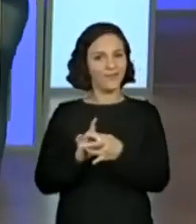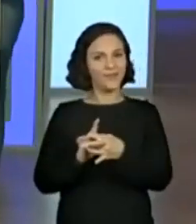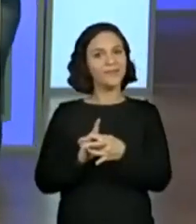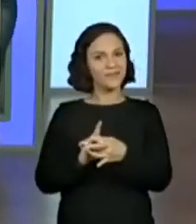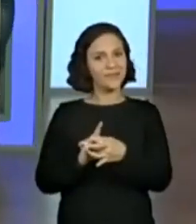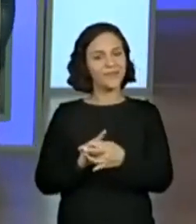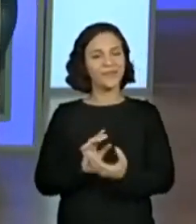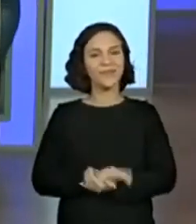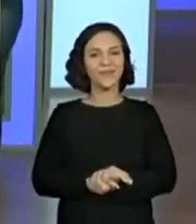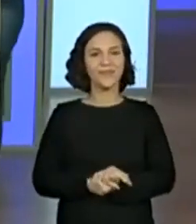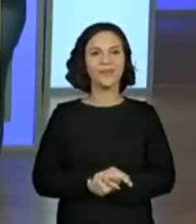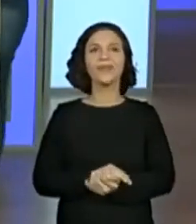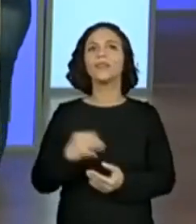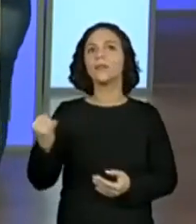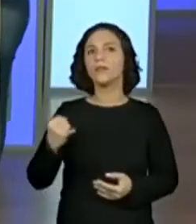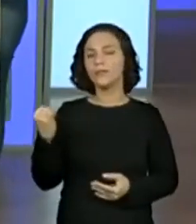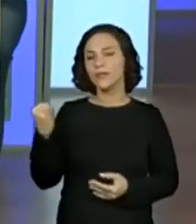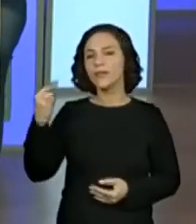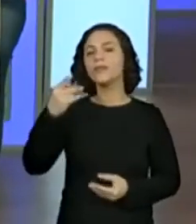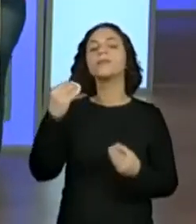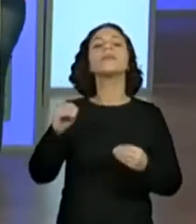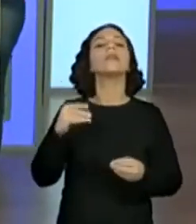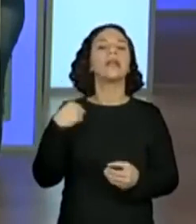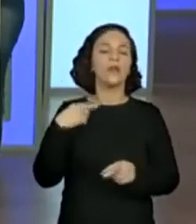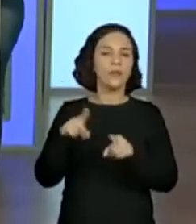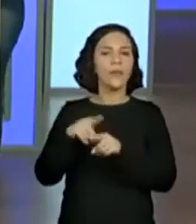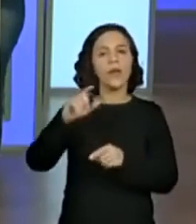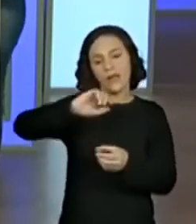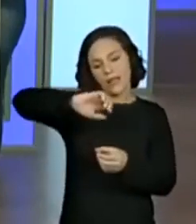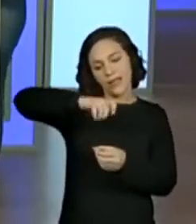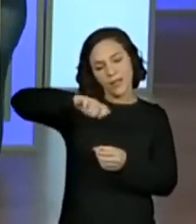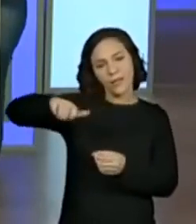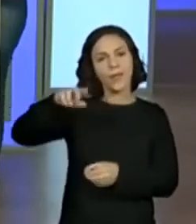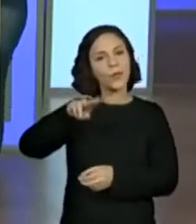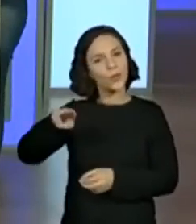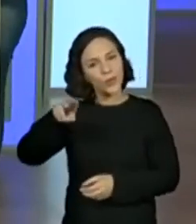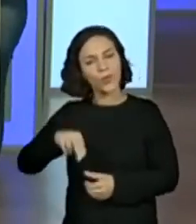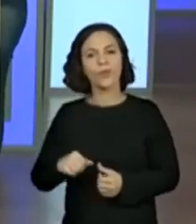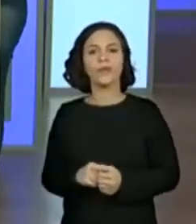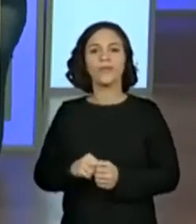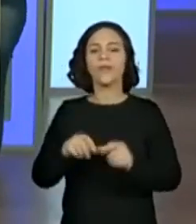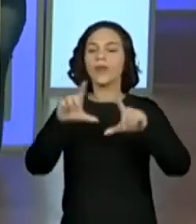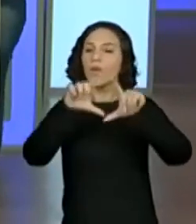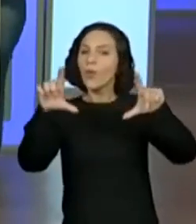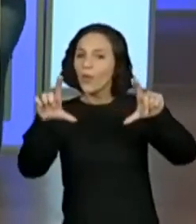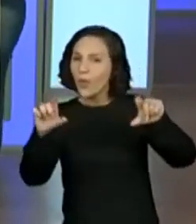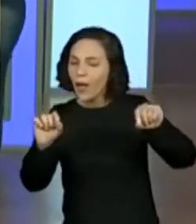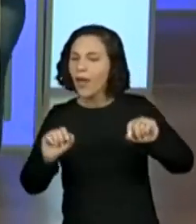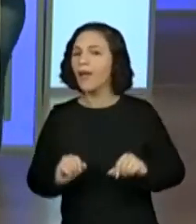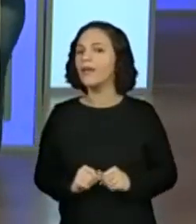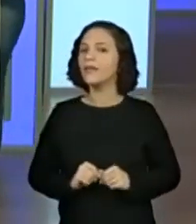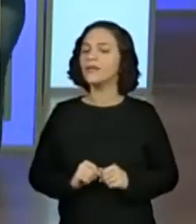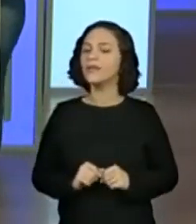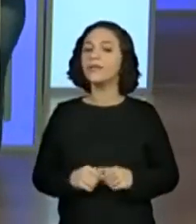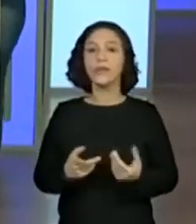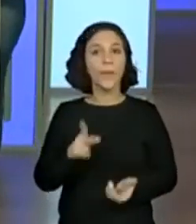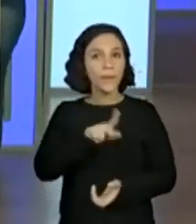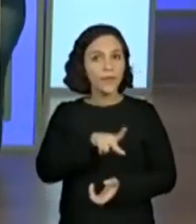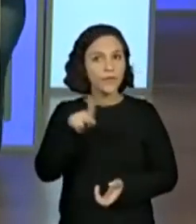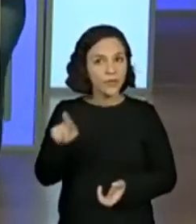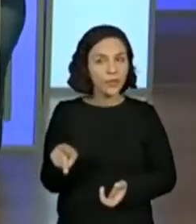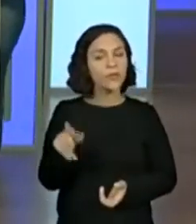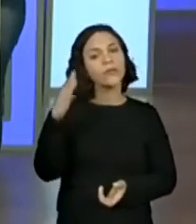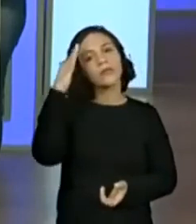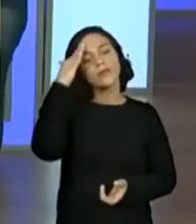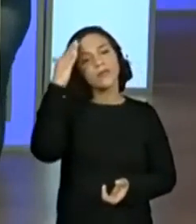é? Elas estão colocando ali, uso bastante tampinha, usamos o quadro. É isso mesmo. Os professores e as professoras